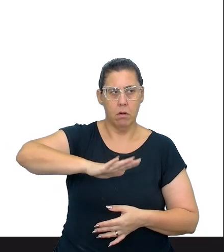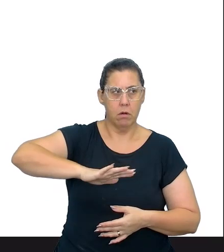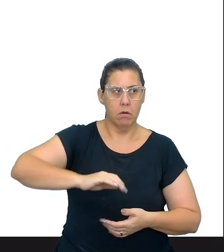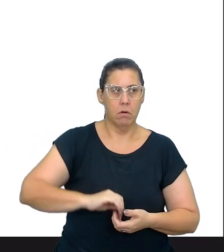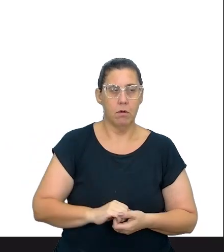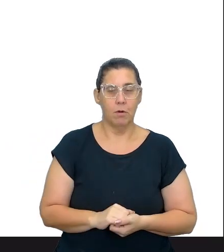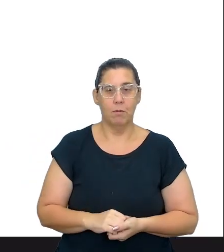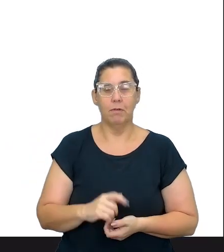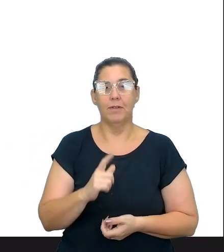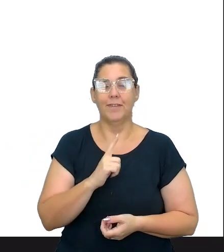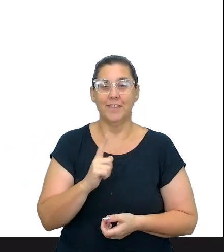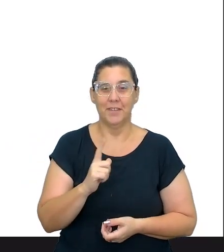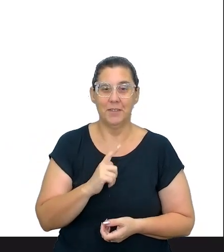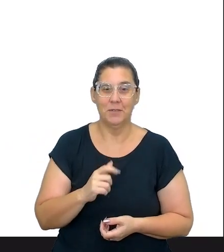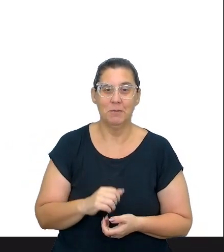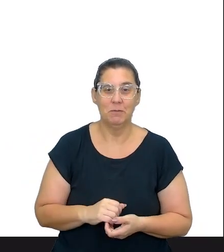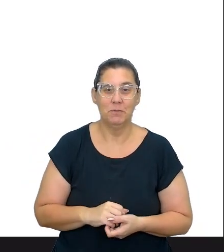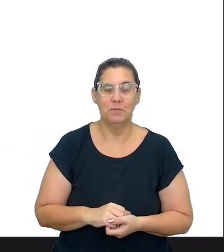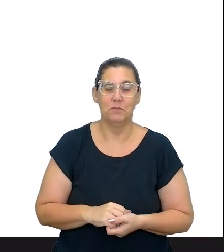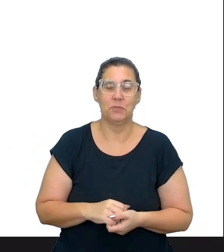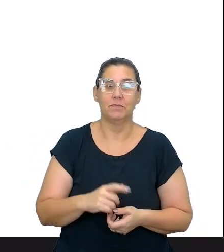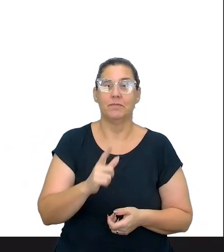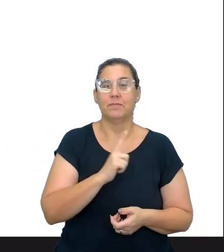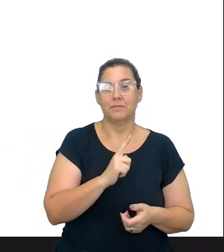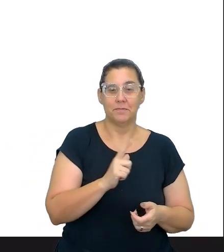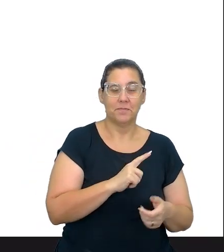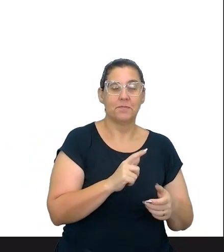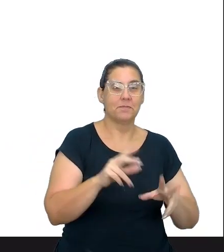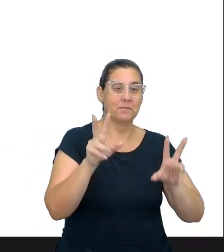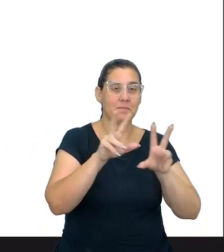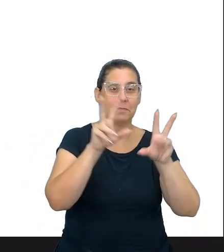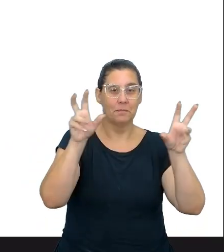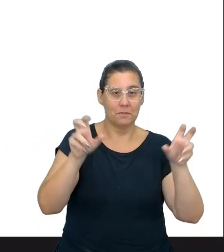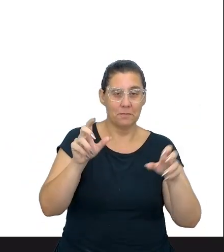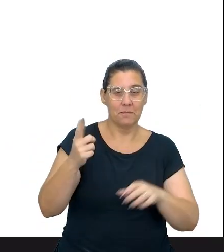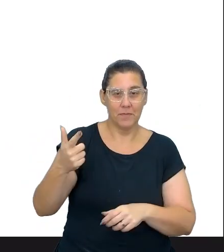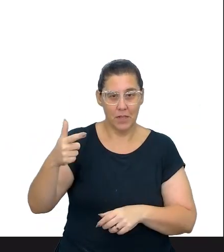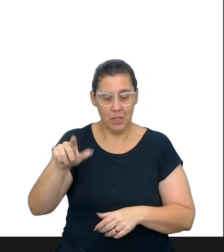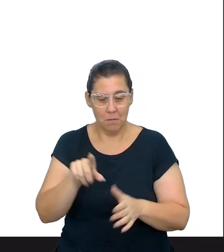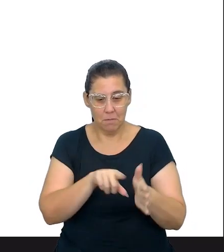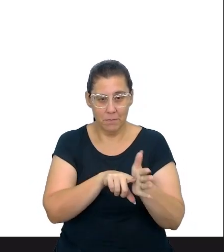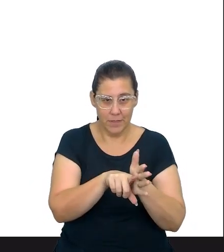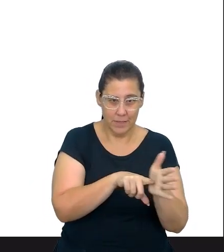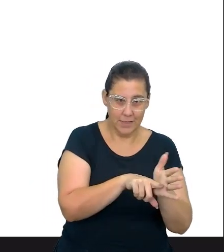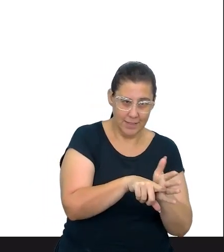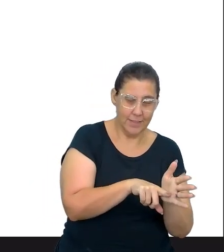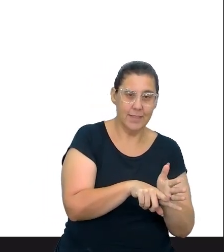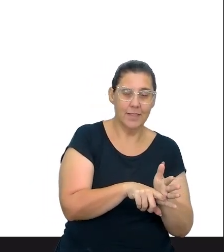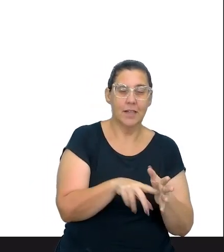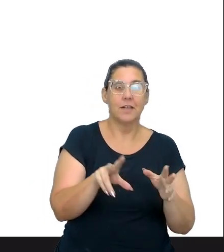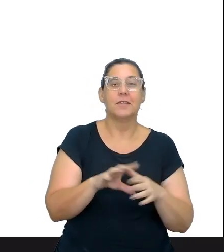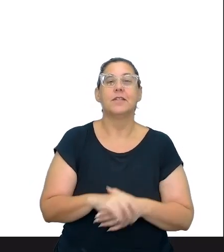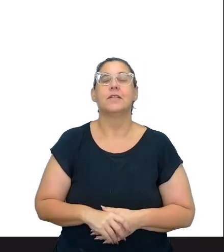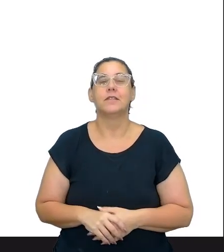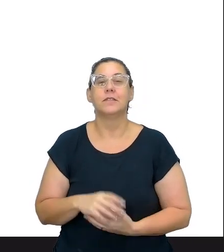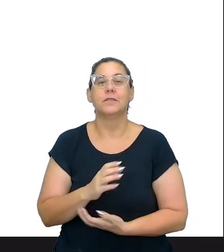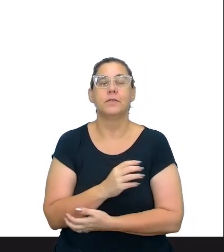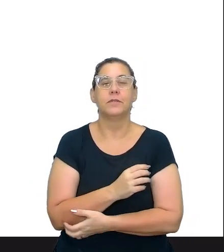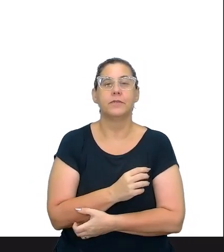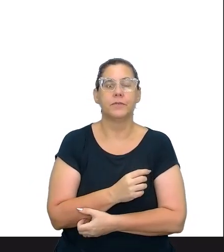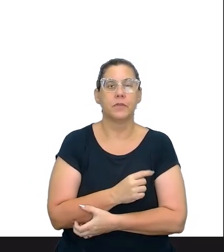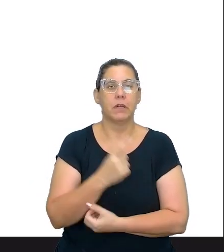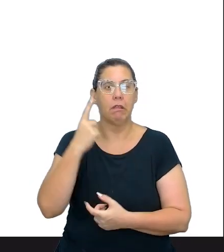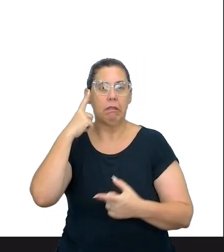Primeiro, ele vai ter que estabelecer um tema, depois ele vai ter que pesquisar sobre esse tema, né? Ou seja, levantar